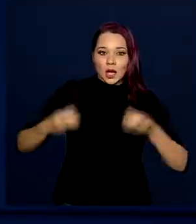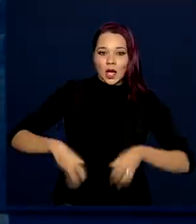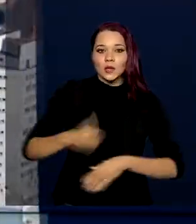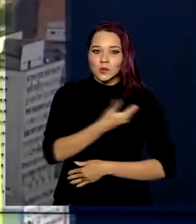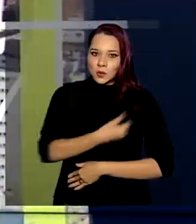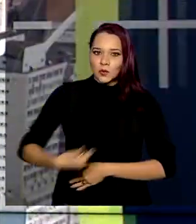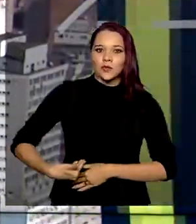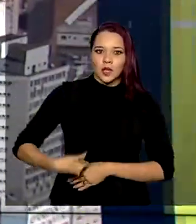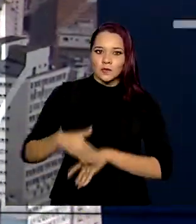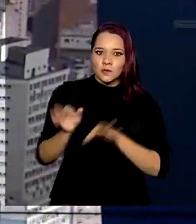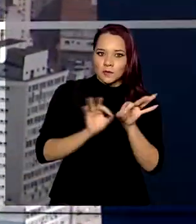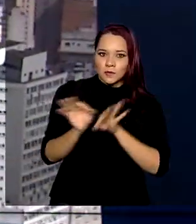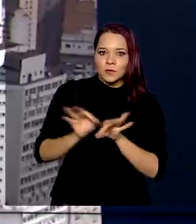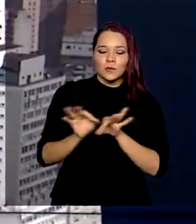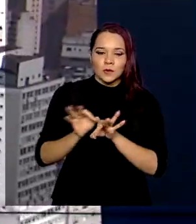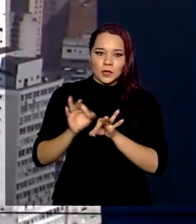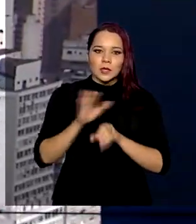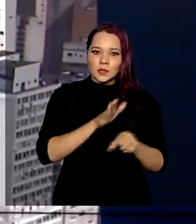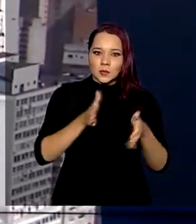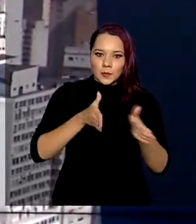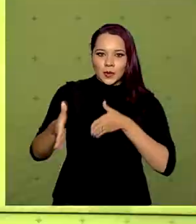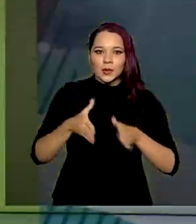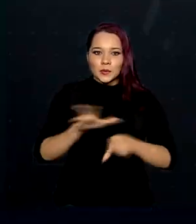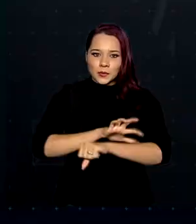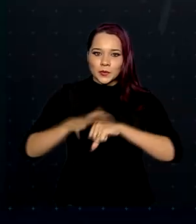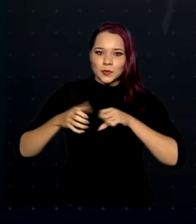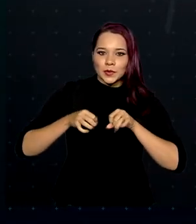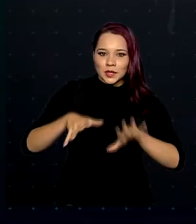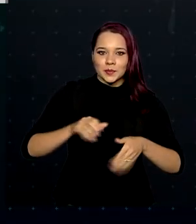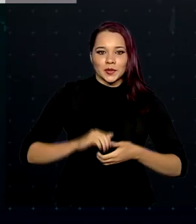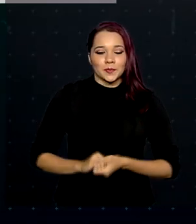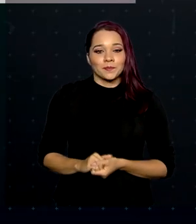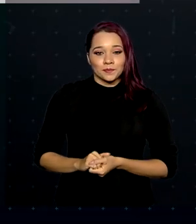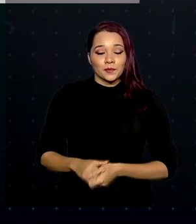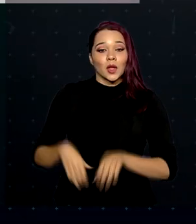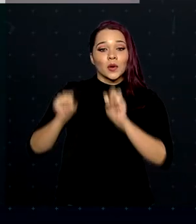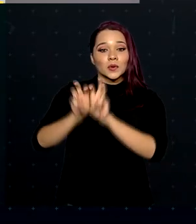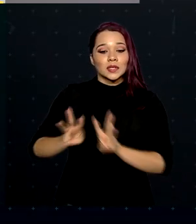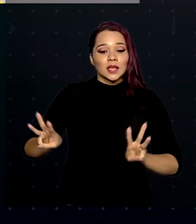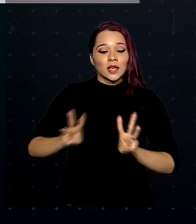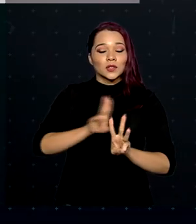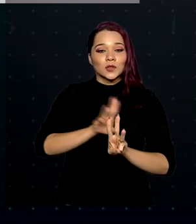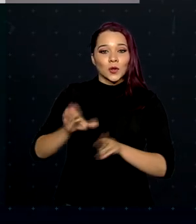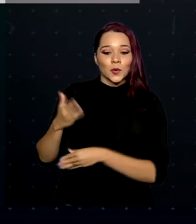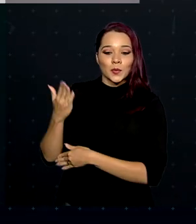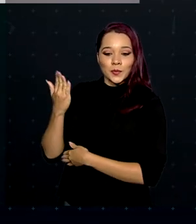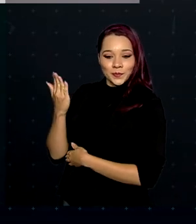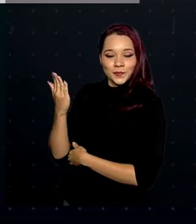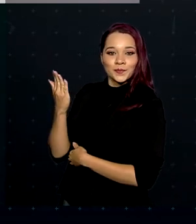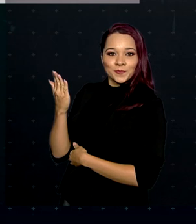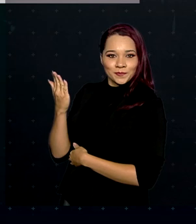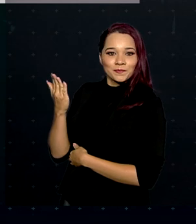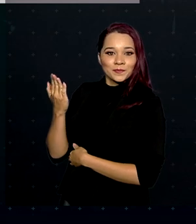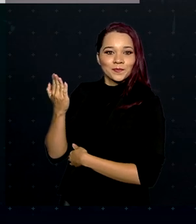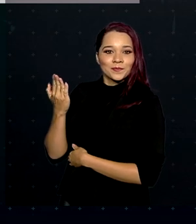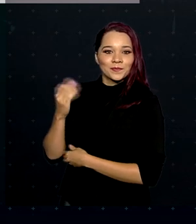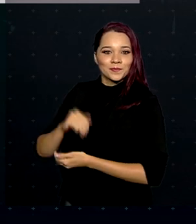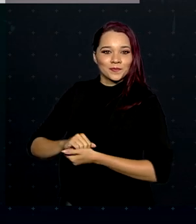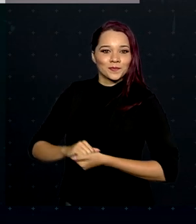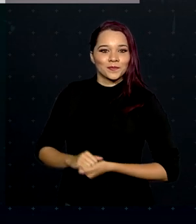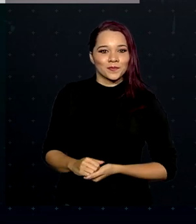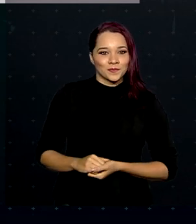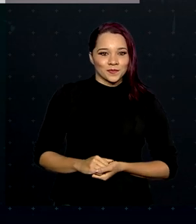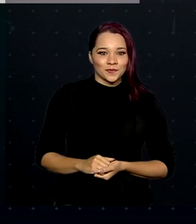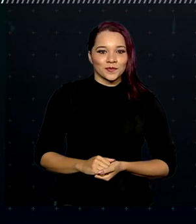realizados durante a pandemia. O site é o localiza-sus.saude.gov